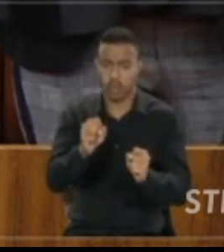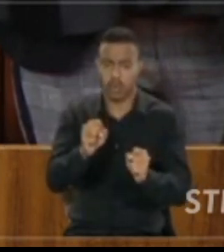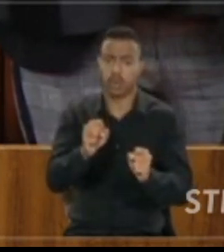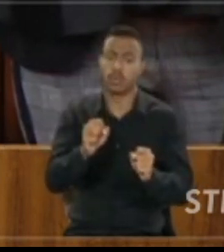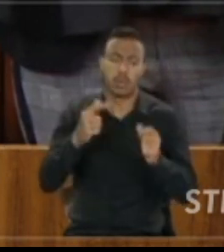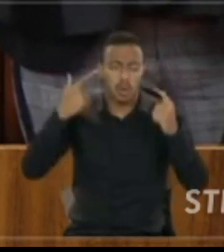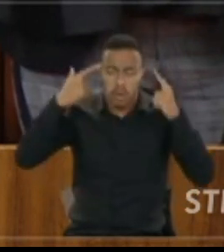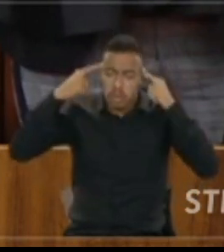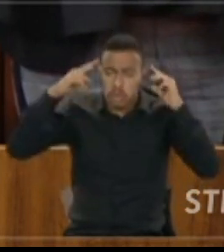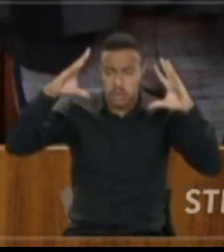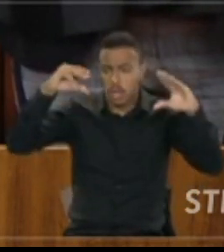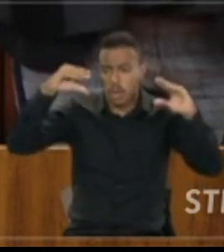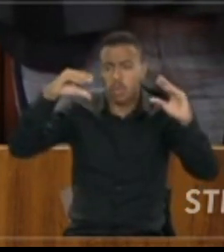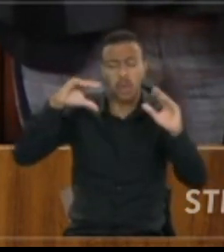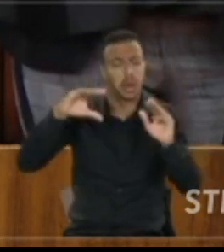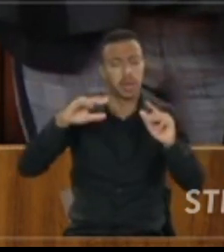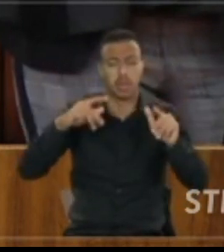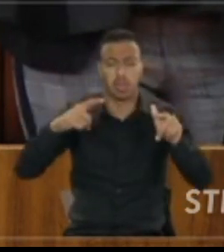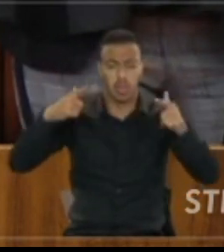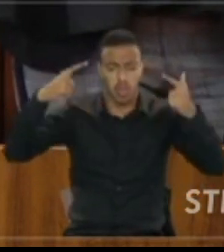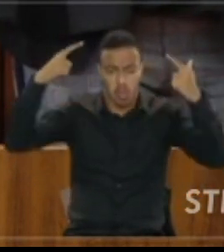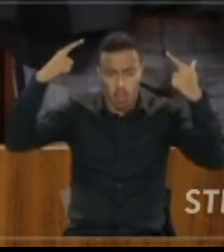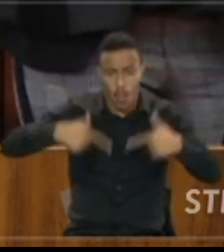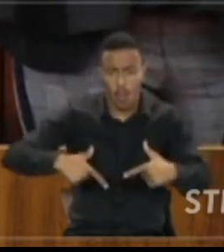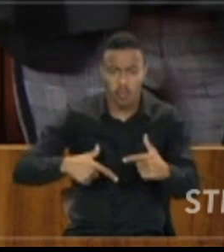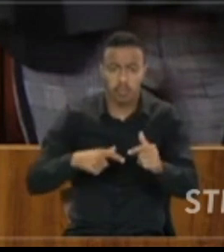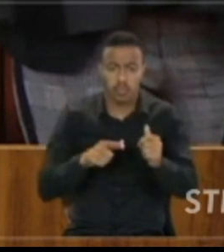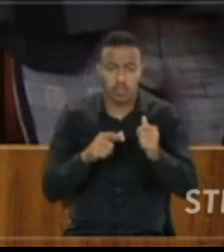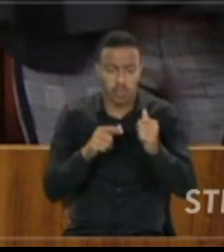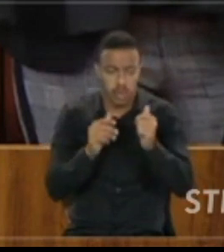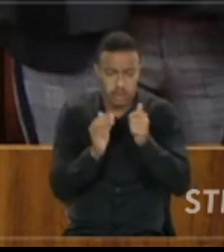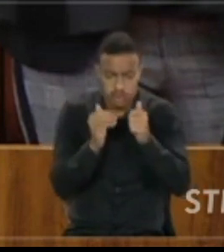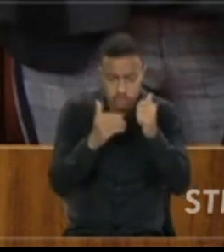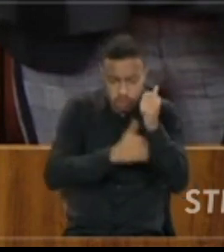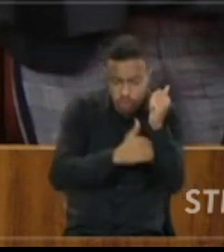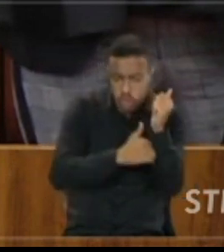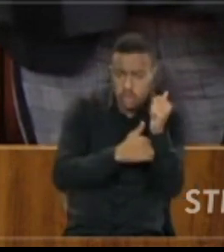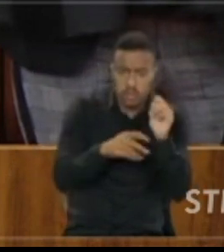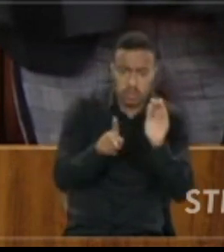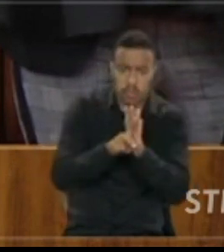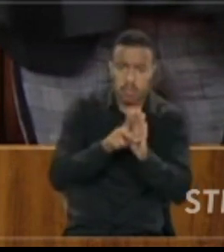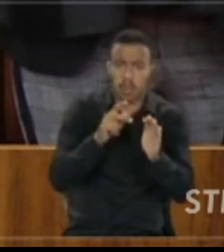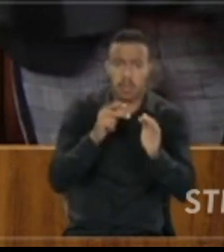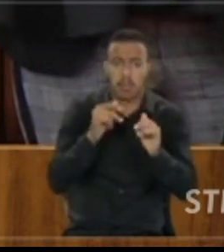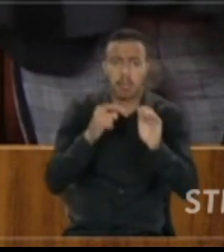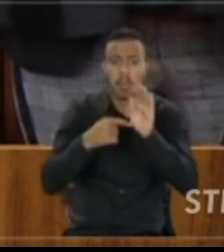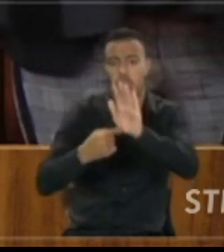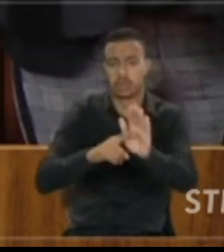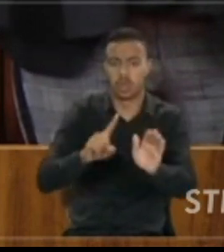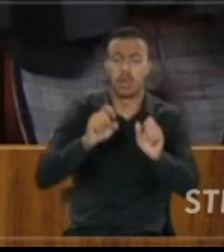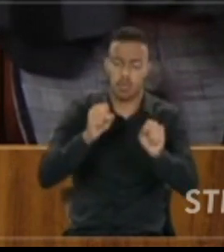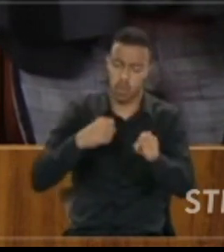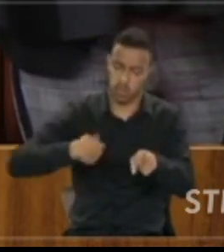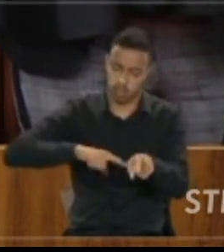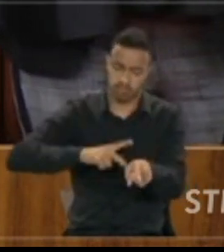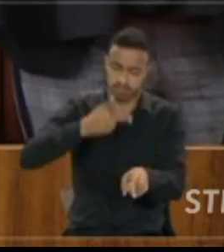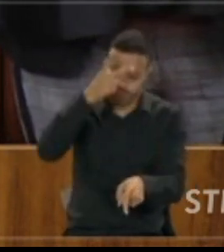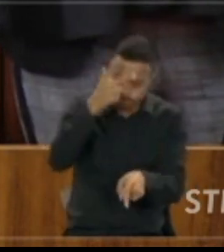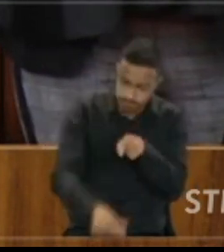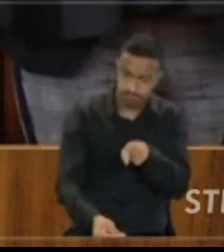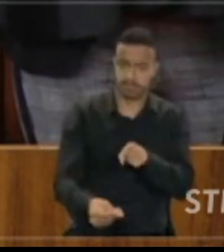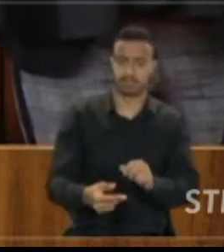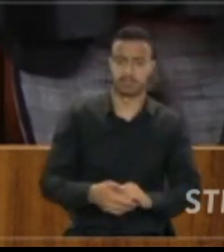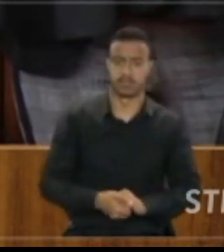absoluta tranquilidade, garantindo o sigilo, para que nós possamos coibir essa prática nefasta.